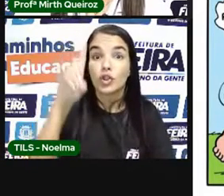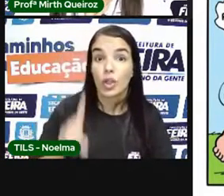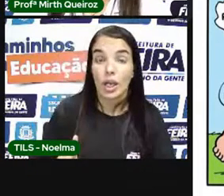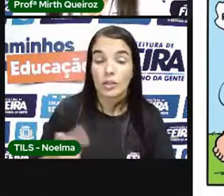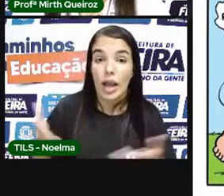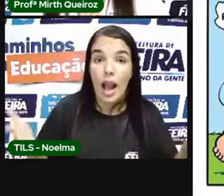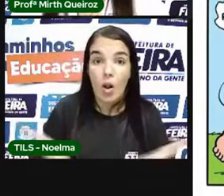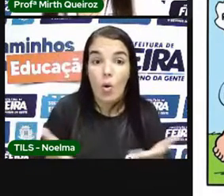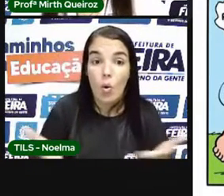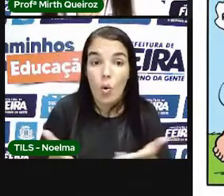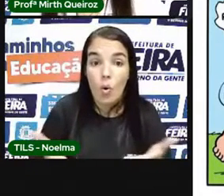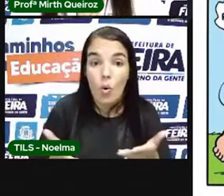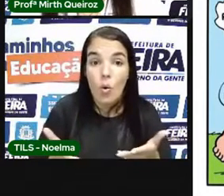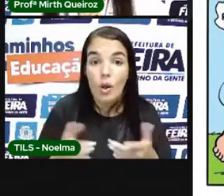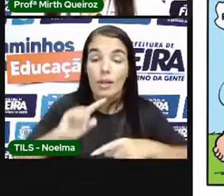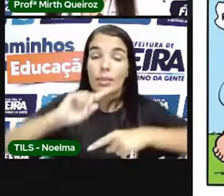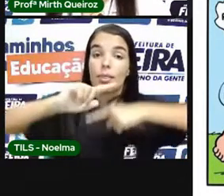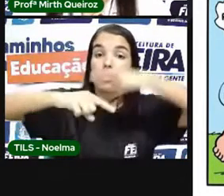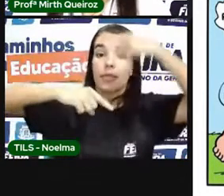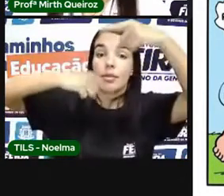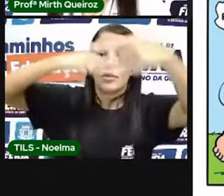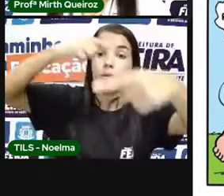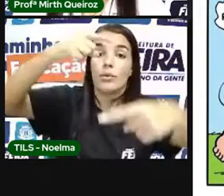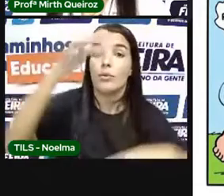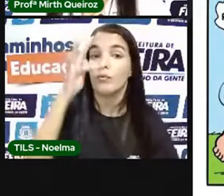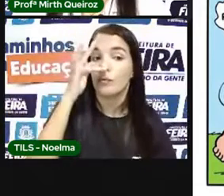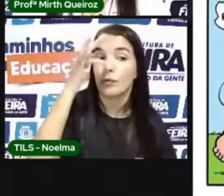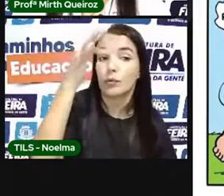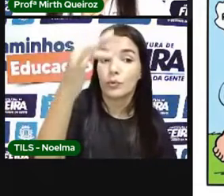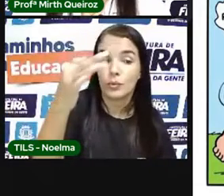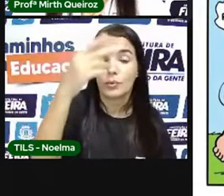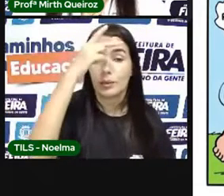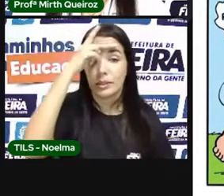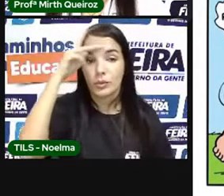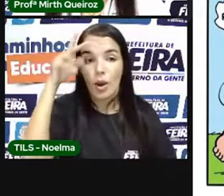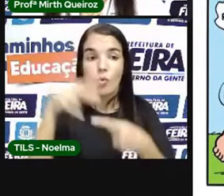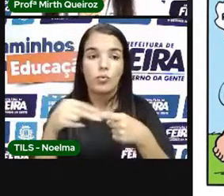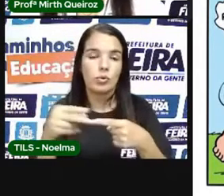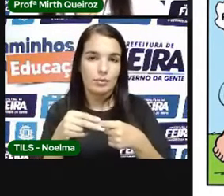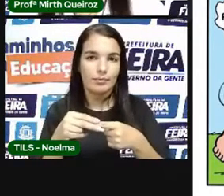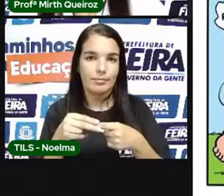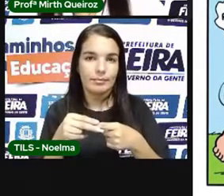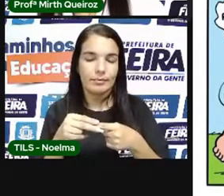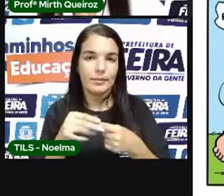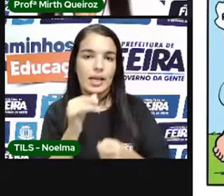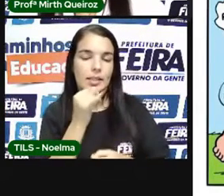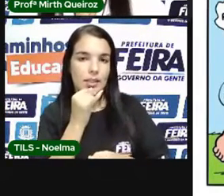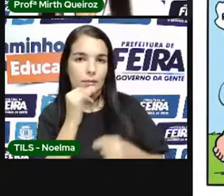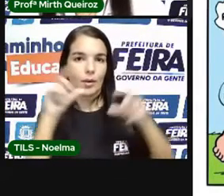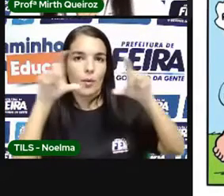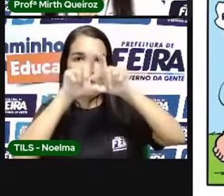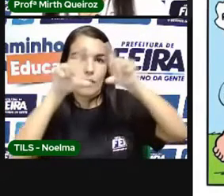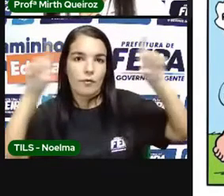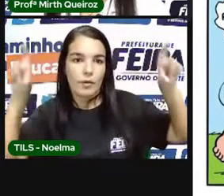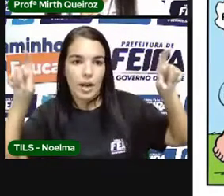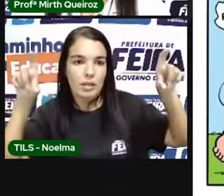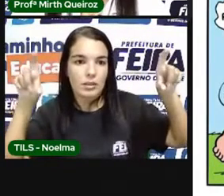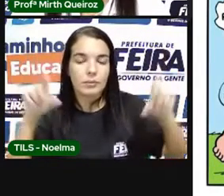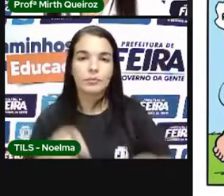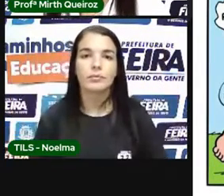Precisa usar É O nosso direito Ele termina Quando começa O do outro Então se eu Retiro